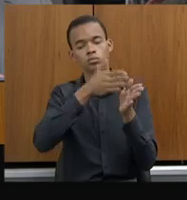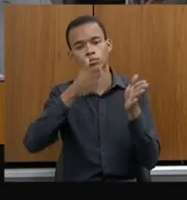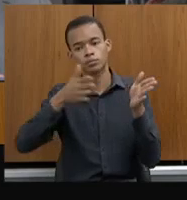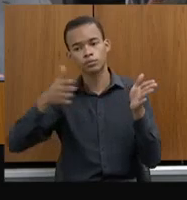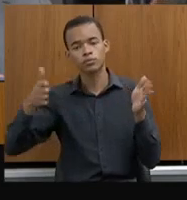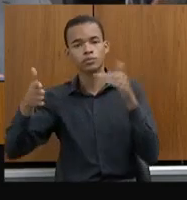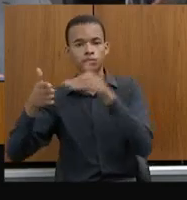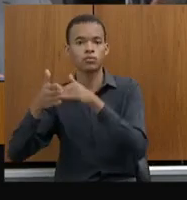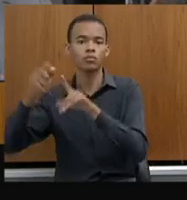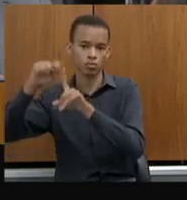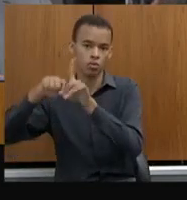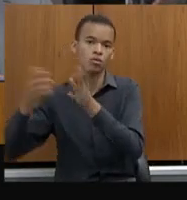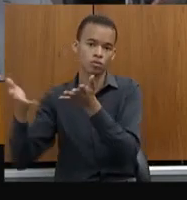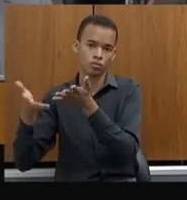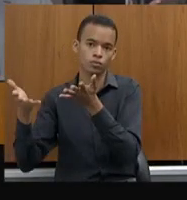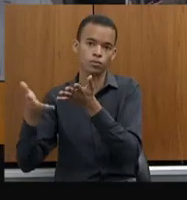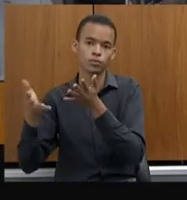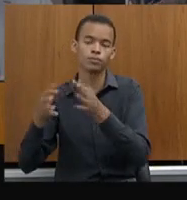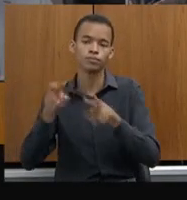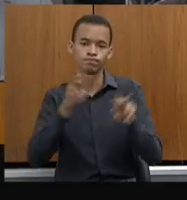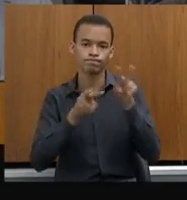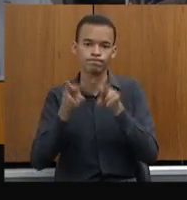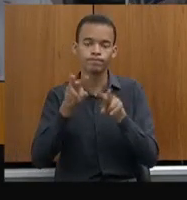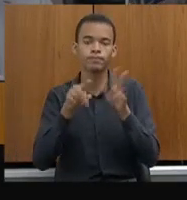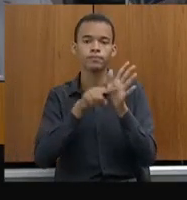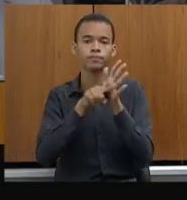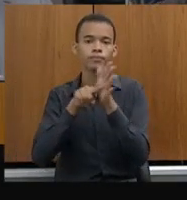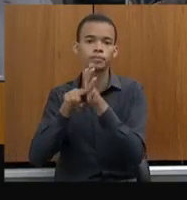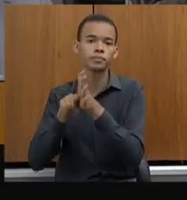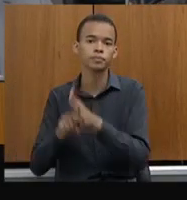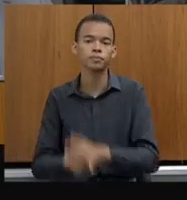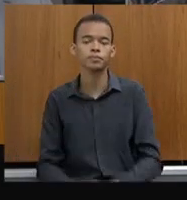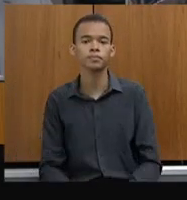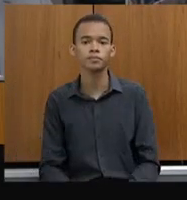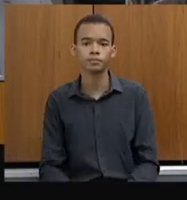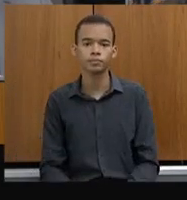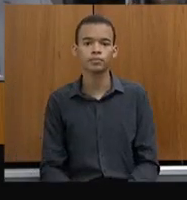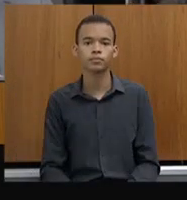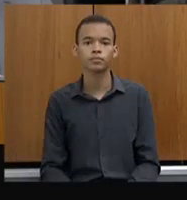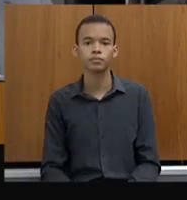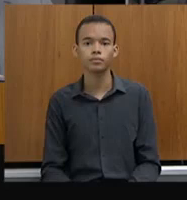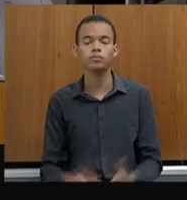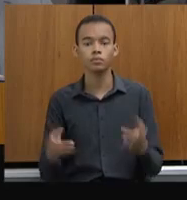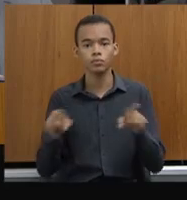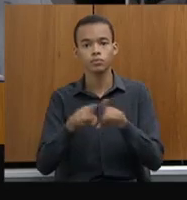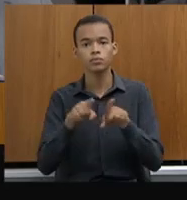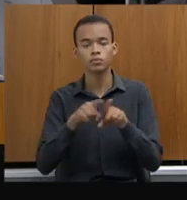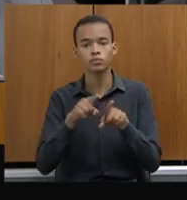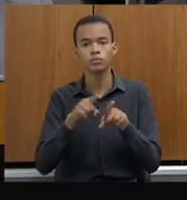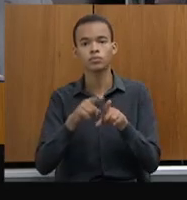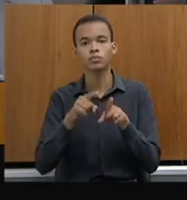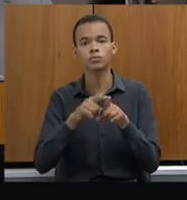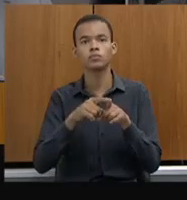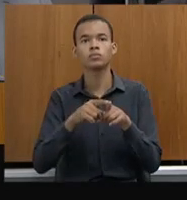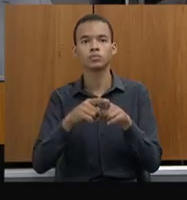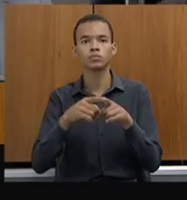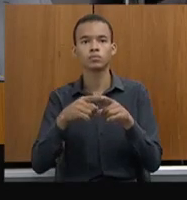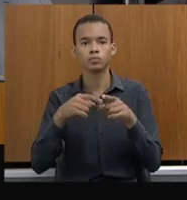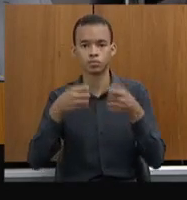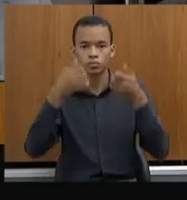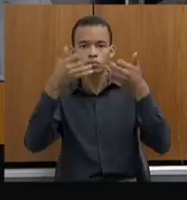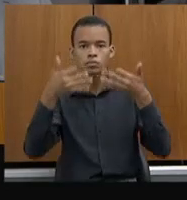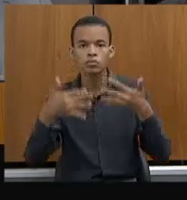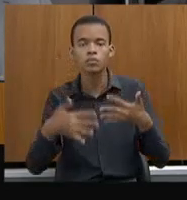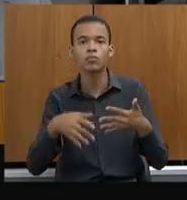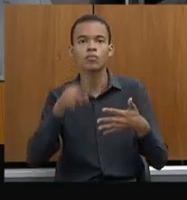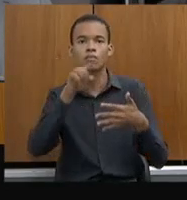mês. E aí, cabe destaque aqui, presidente, para o nosso painel de indicadores, que é o